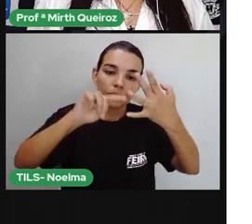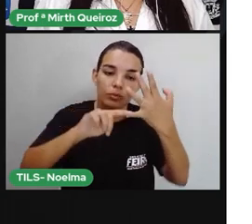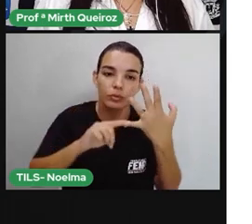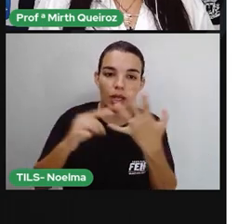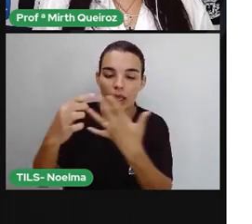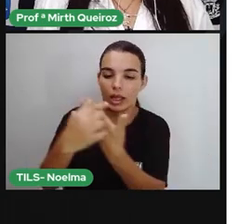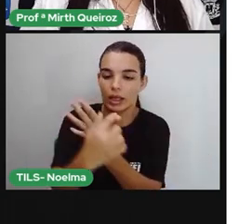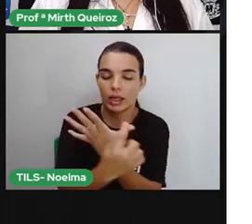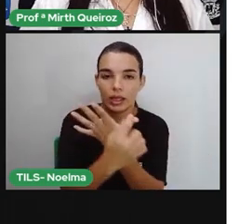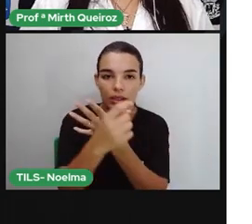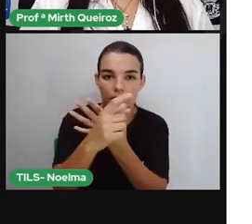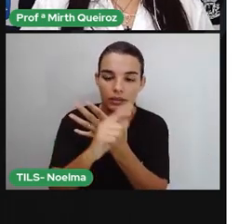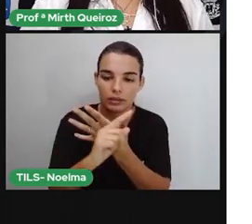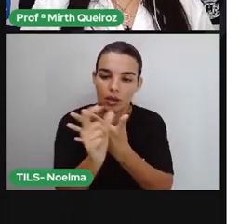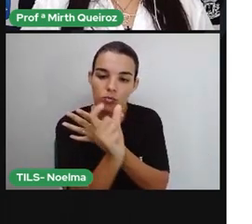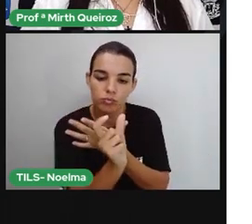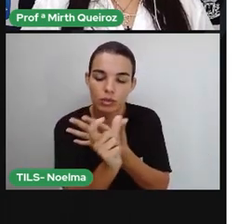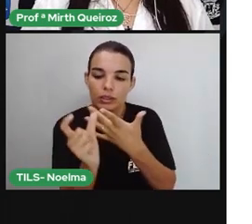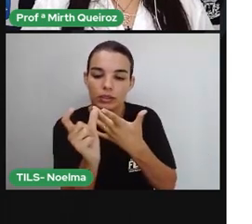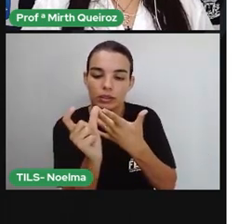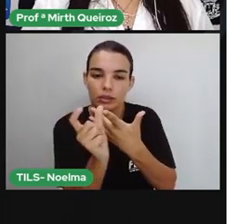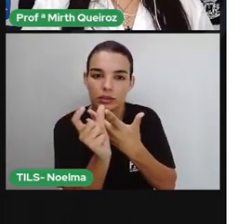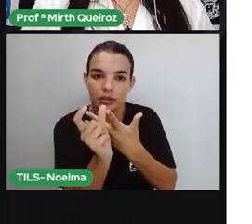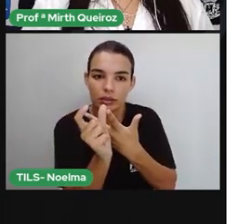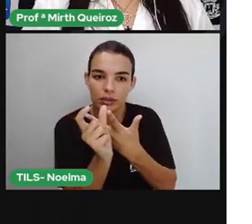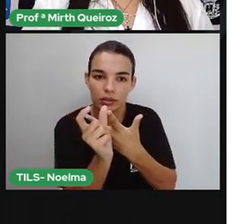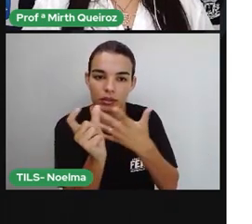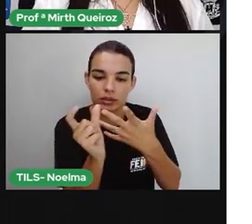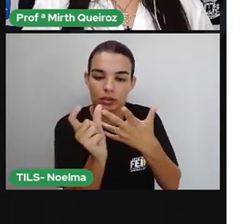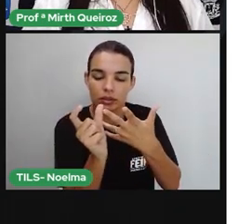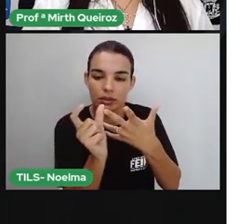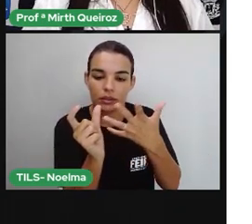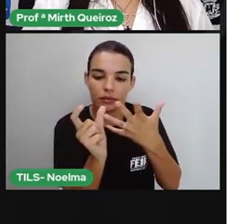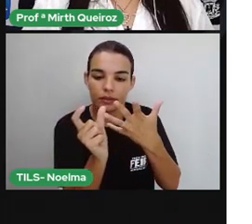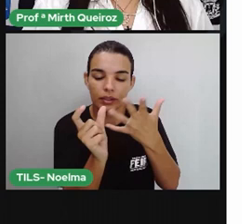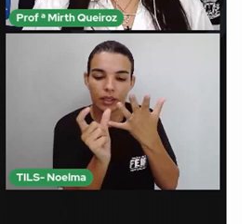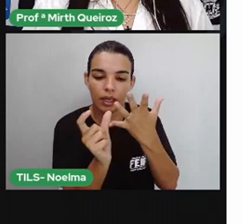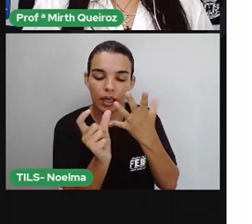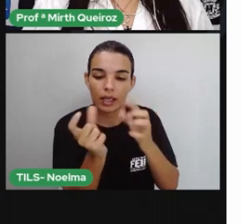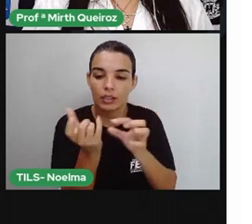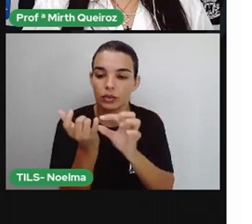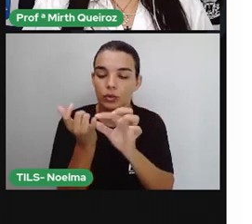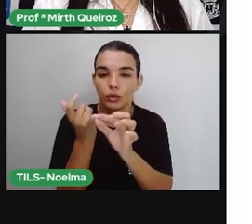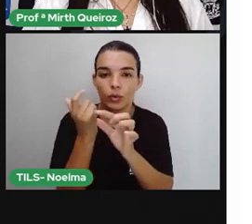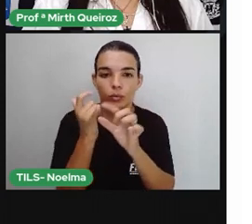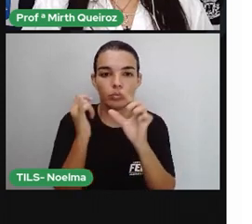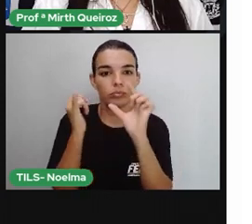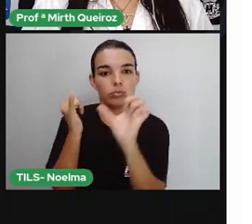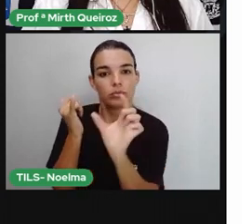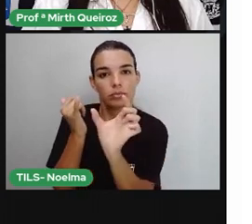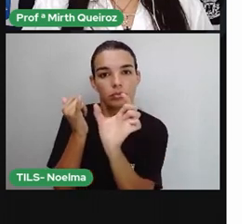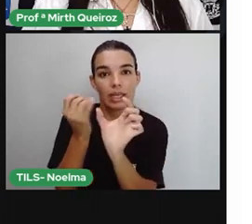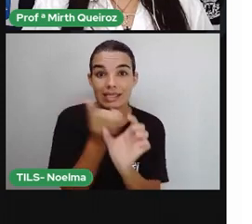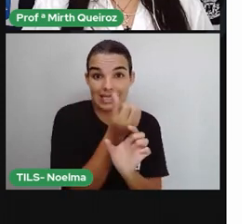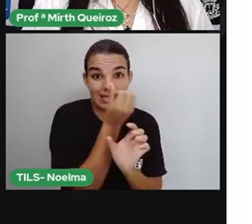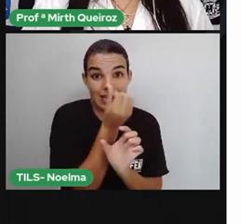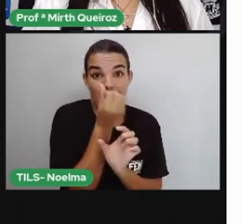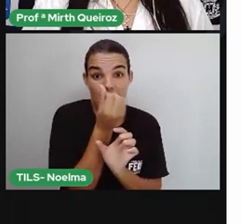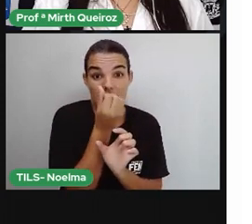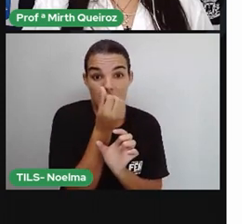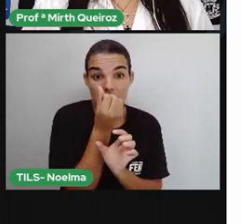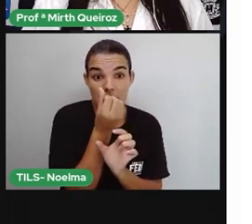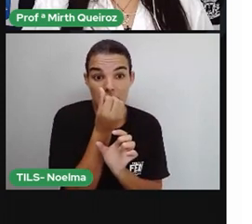li-qui-li-qui-di-fi-ca-do. Olha quantas sílabas.